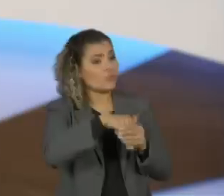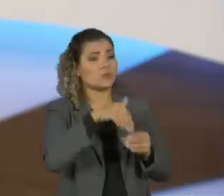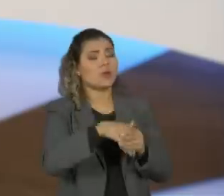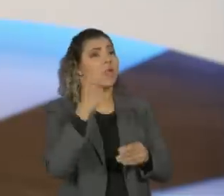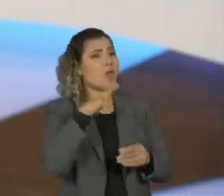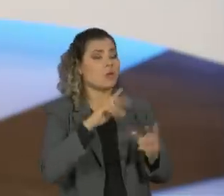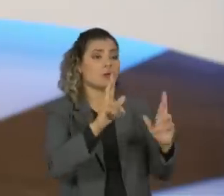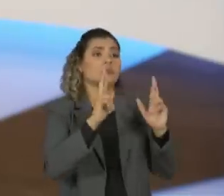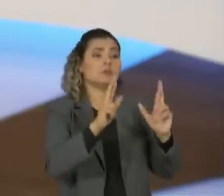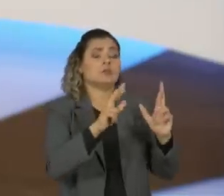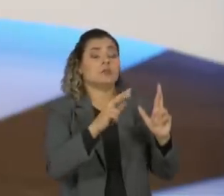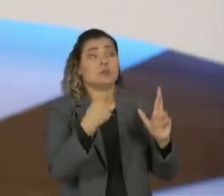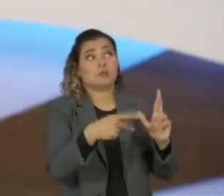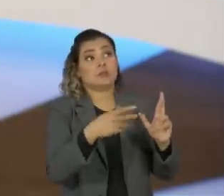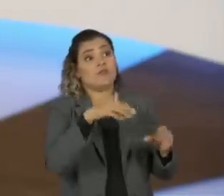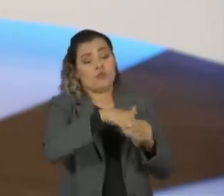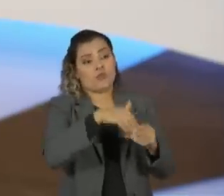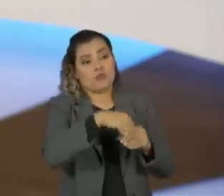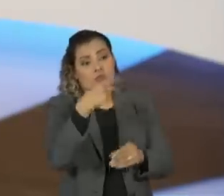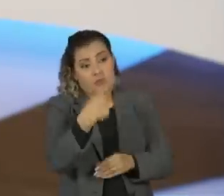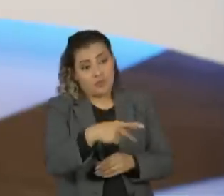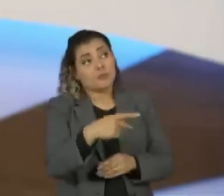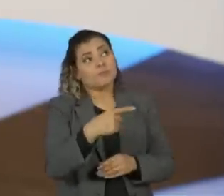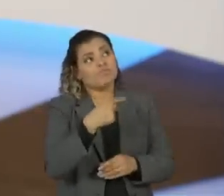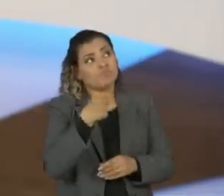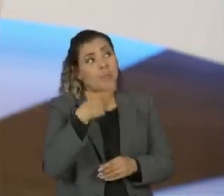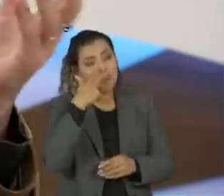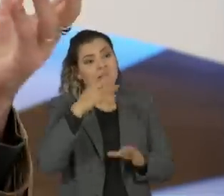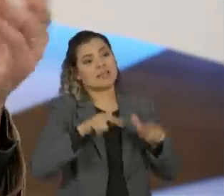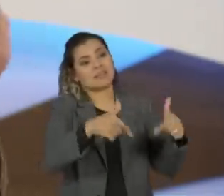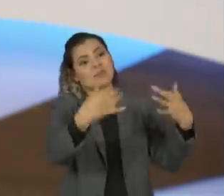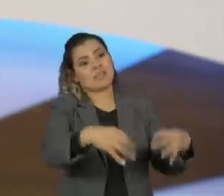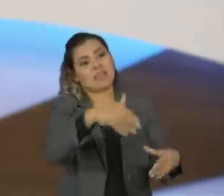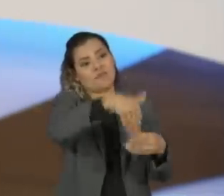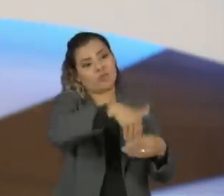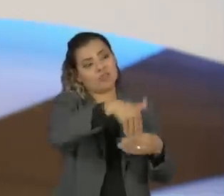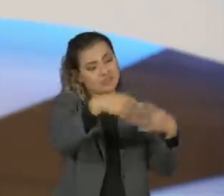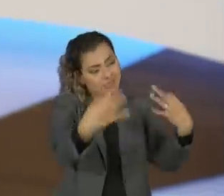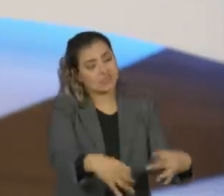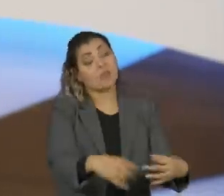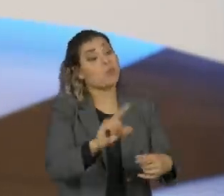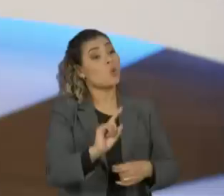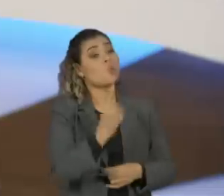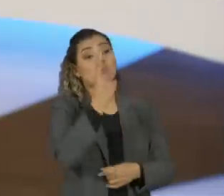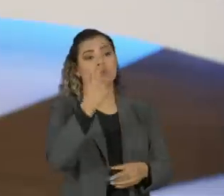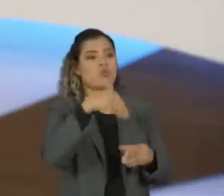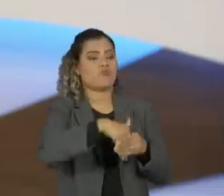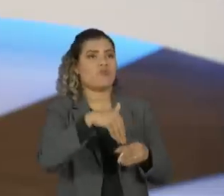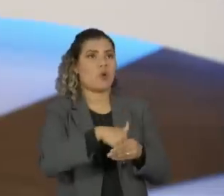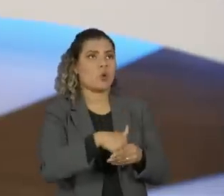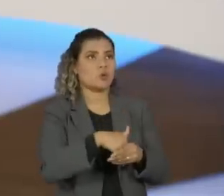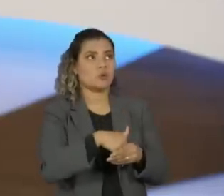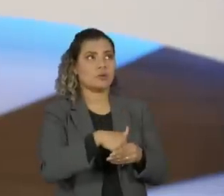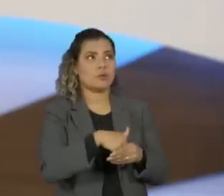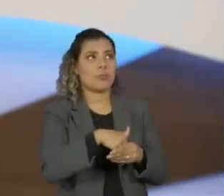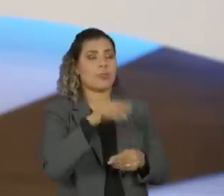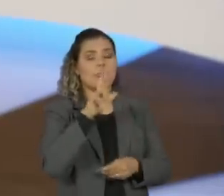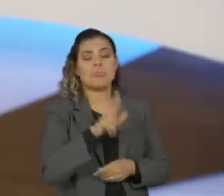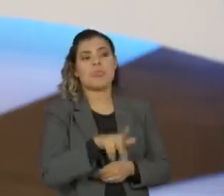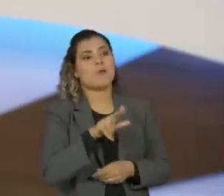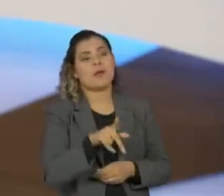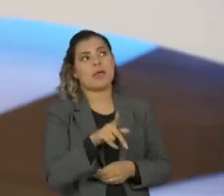torcia mesmo que ele fosse, que ele ganhasse, mas esse foi o único voto que não foi um voto